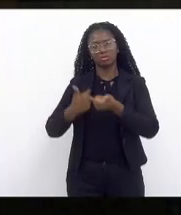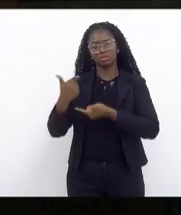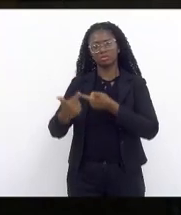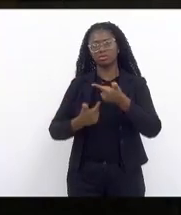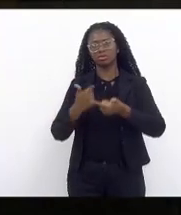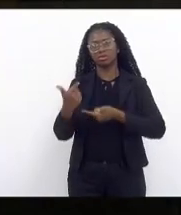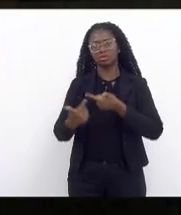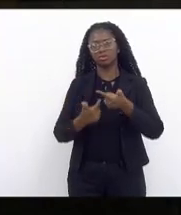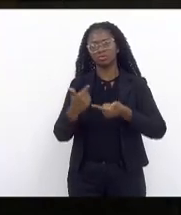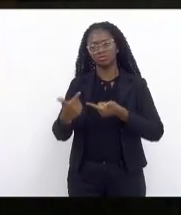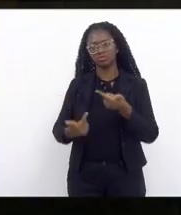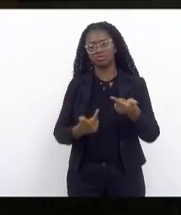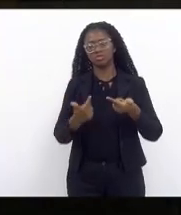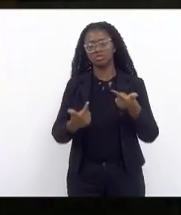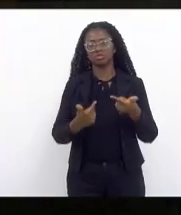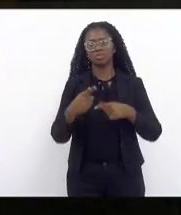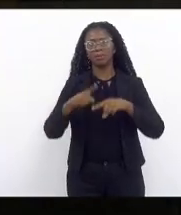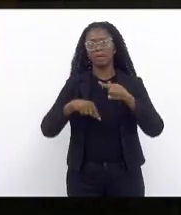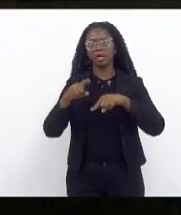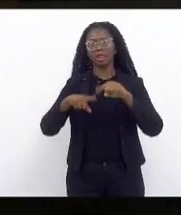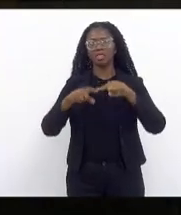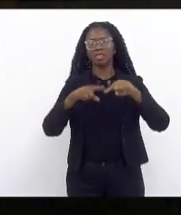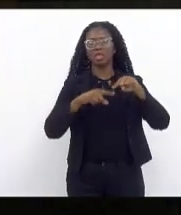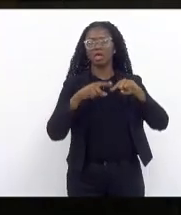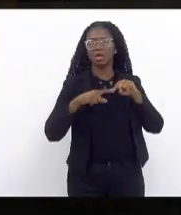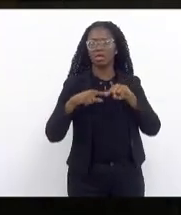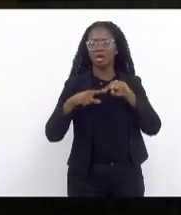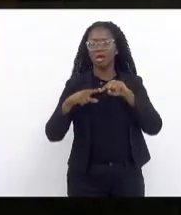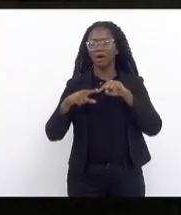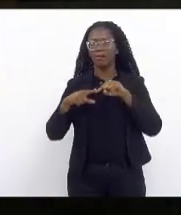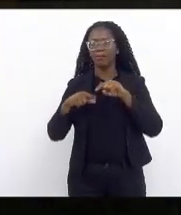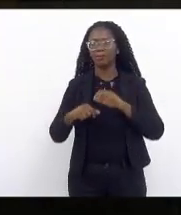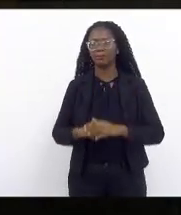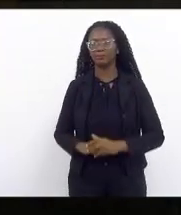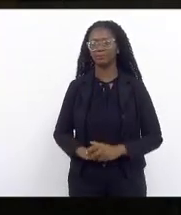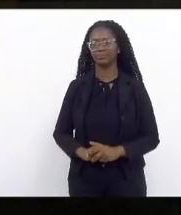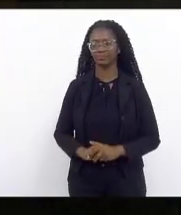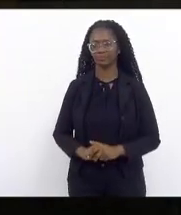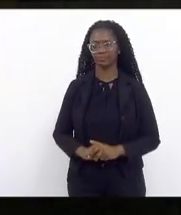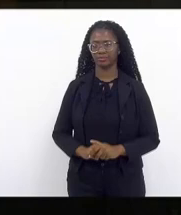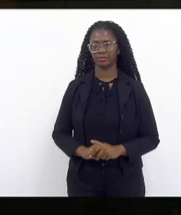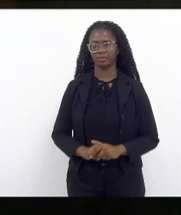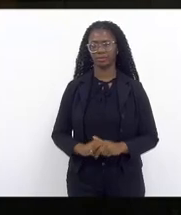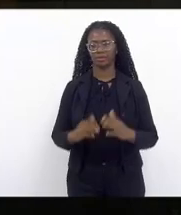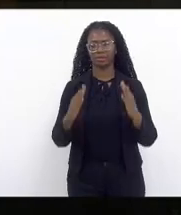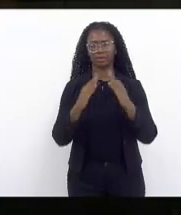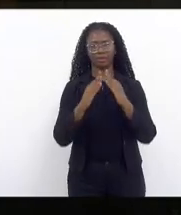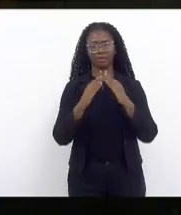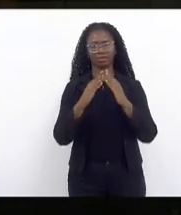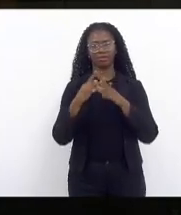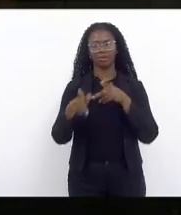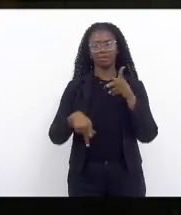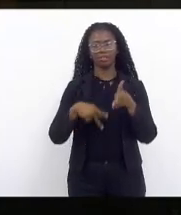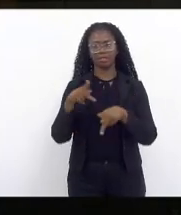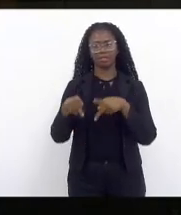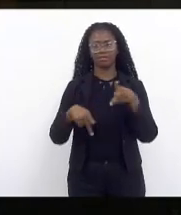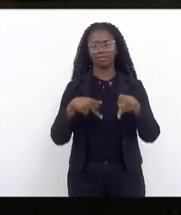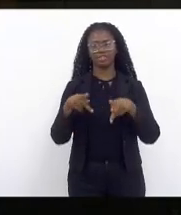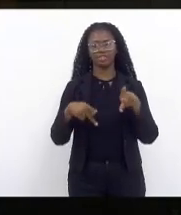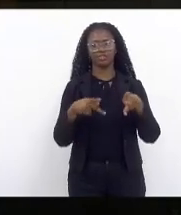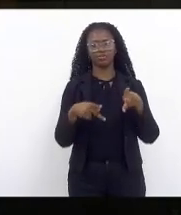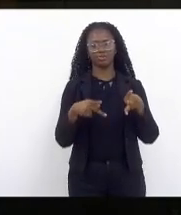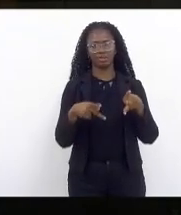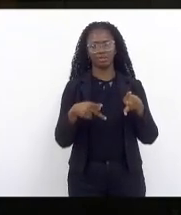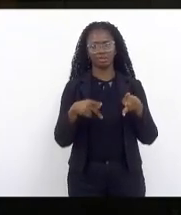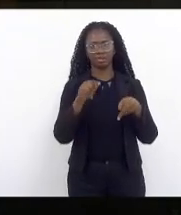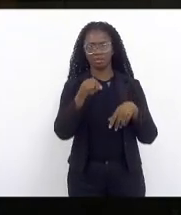do material se é casa popular tem que ter qualidade para o povo